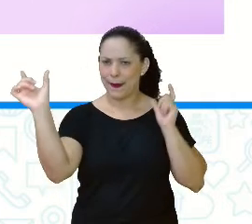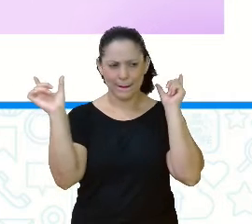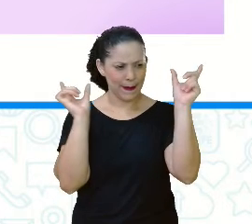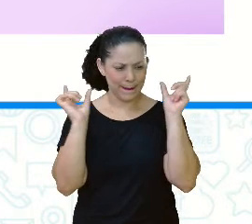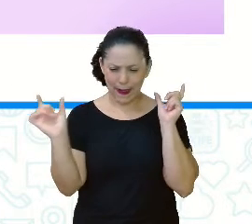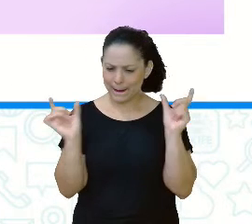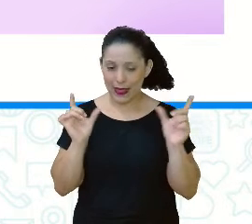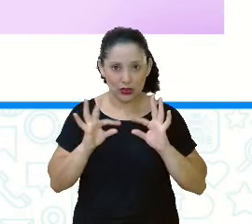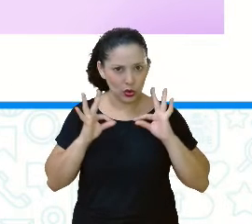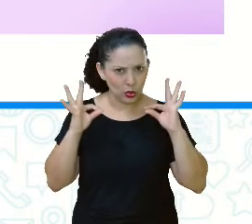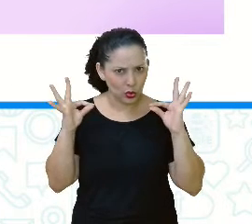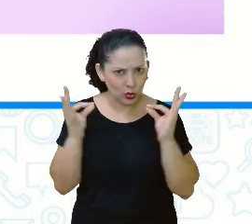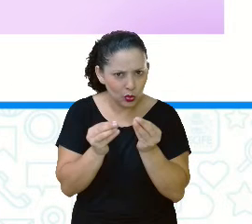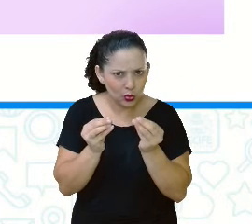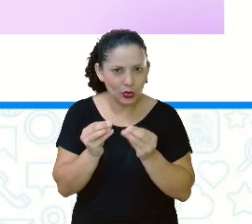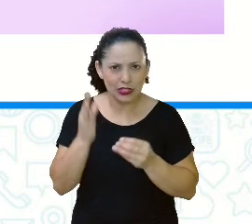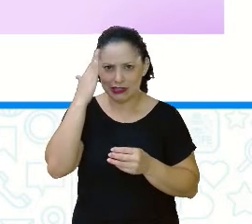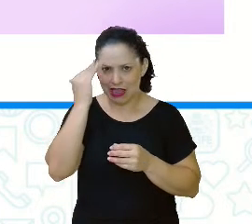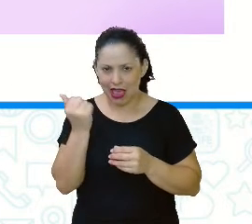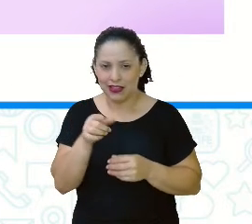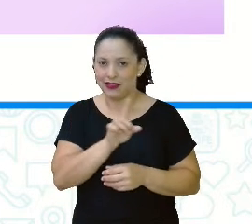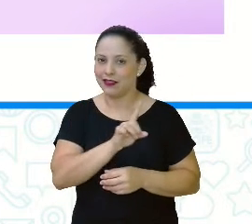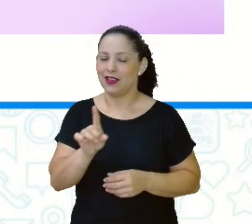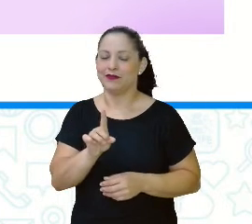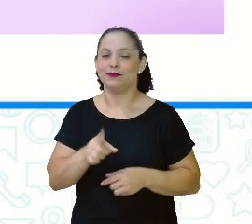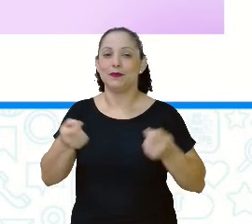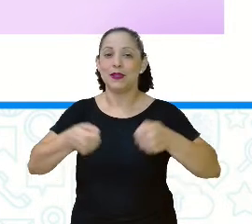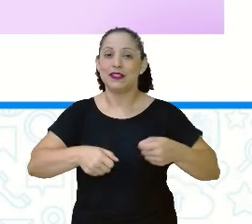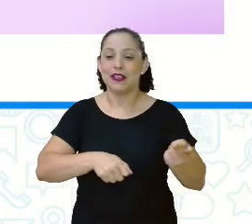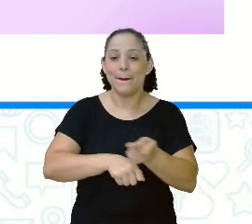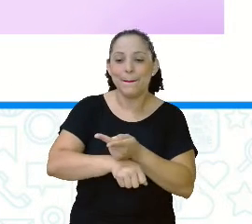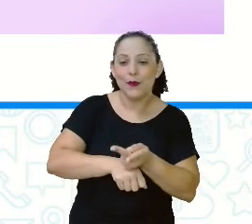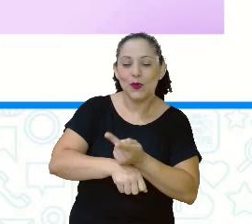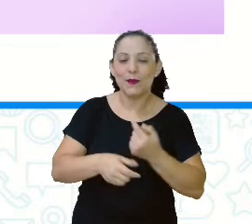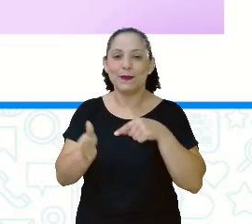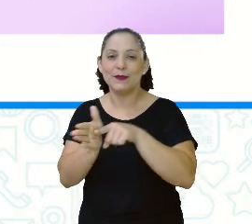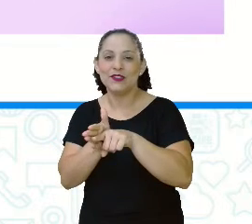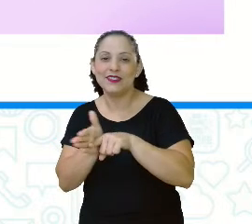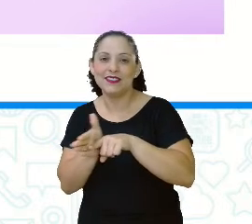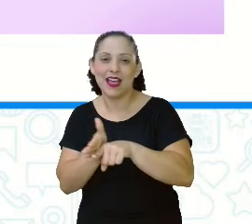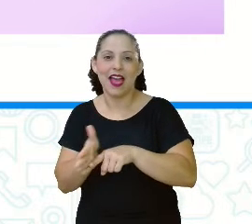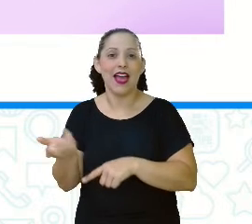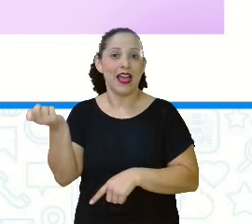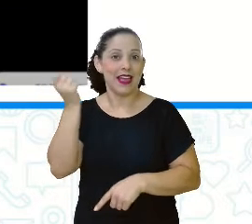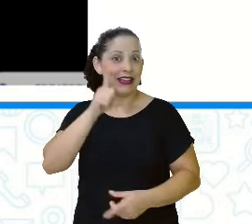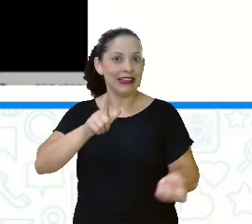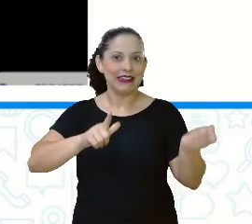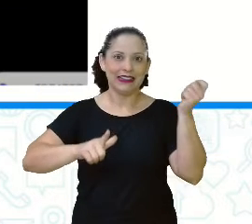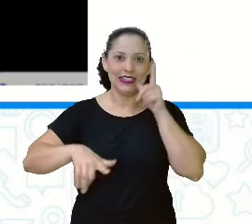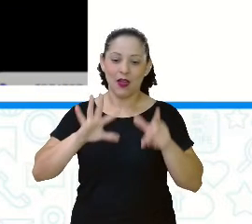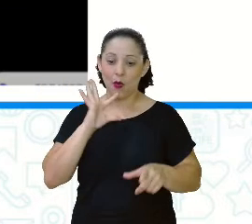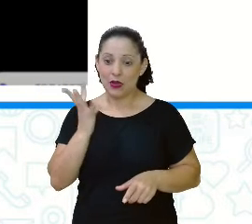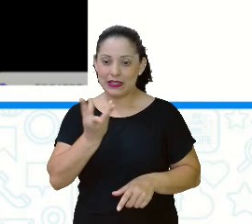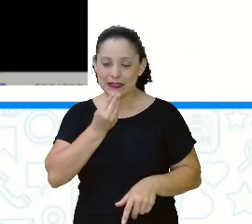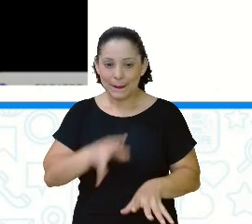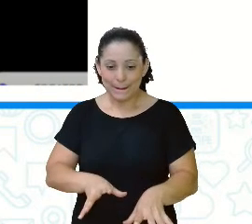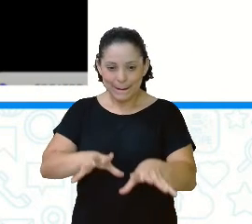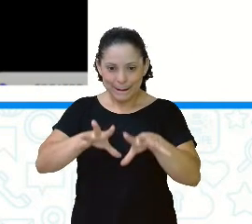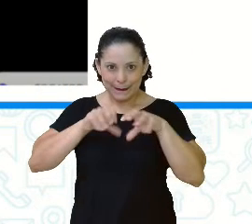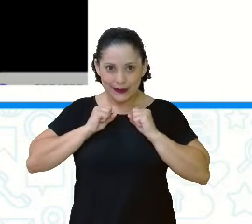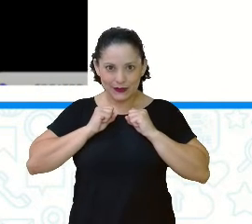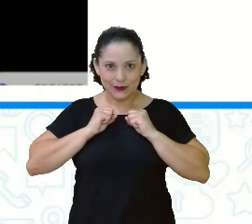palavras, o ideal é consultar o dicionário para ganhar vocabulário. Olha a dica aí. Você não precisa